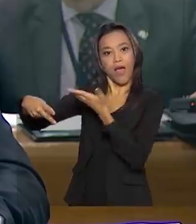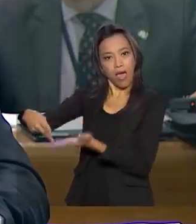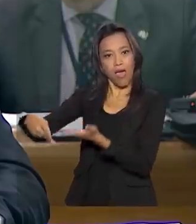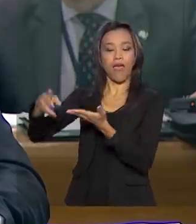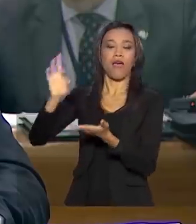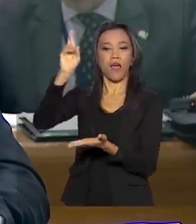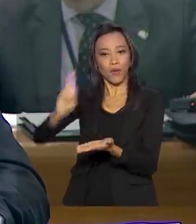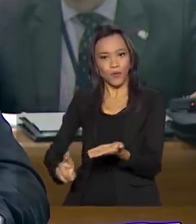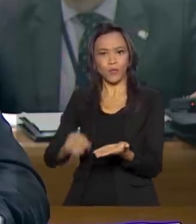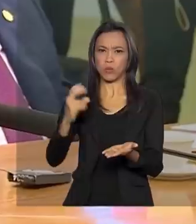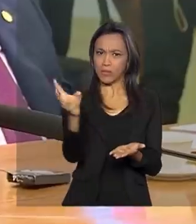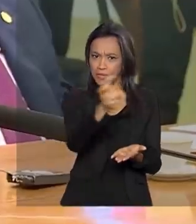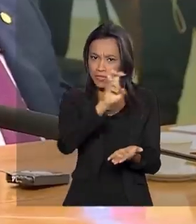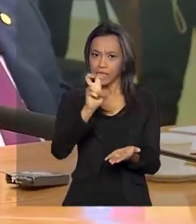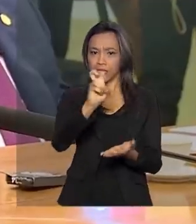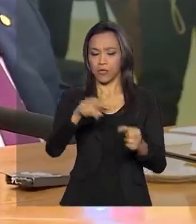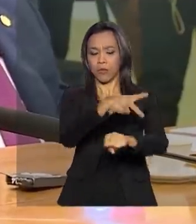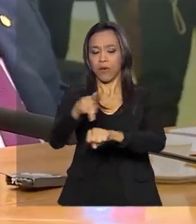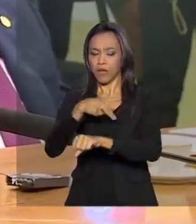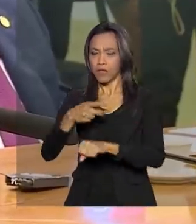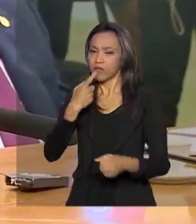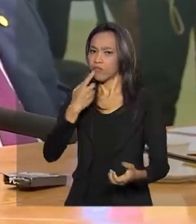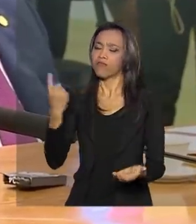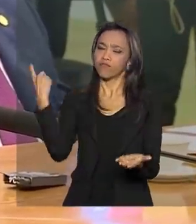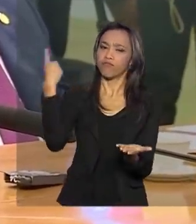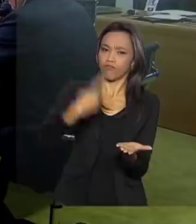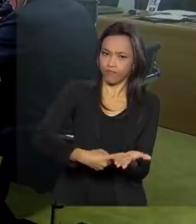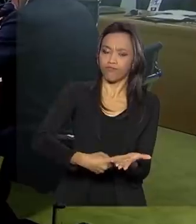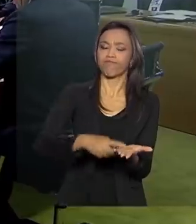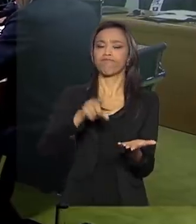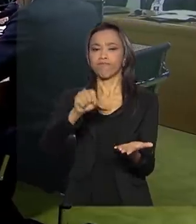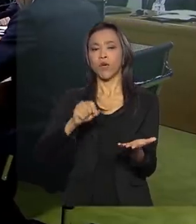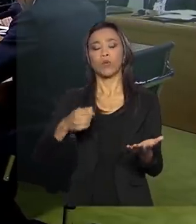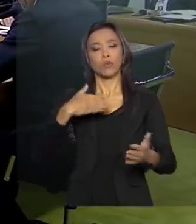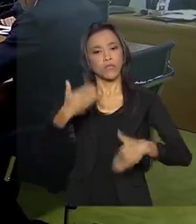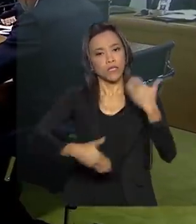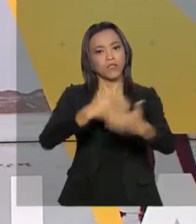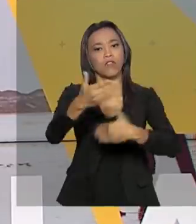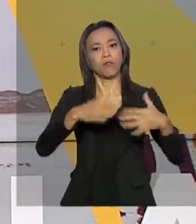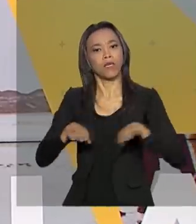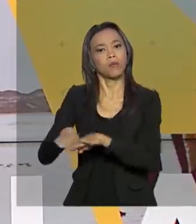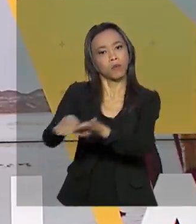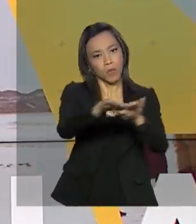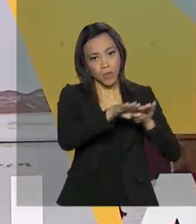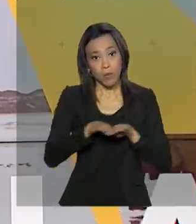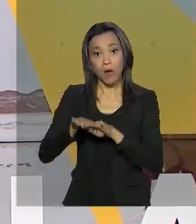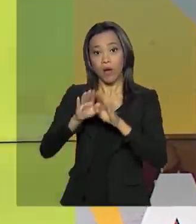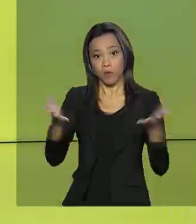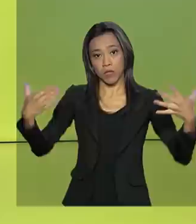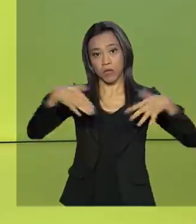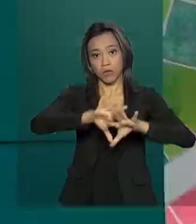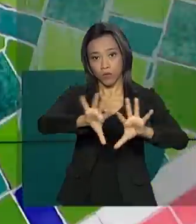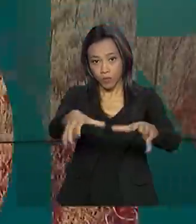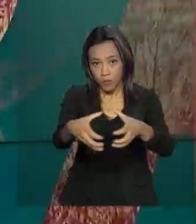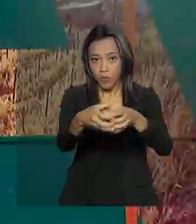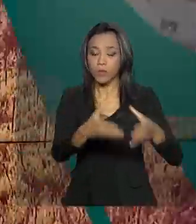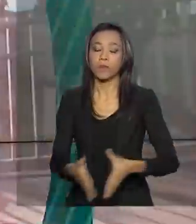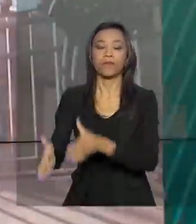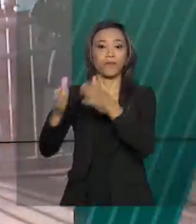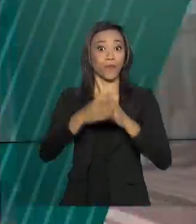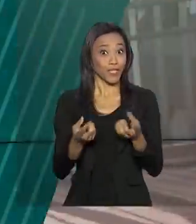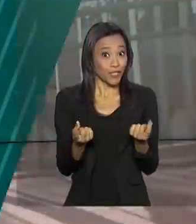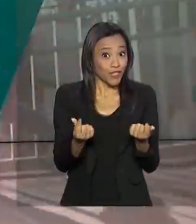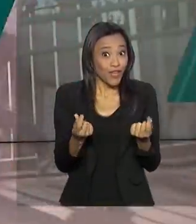se comprometeram com o desenvolvimento equilibrado e inclusivo do grupo. E veja também, dinheiro